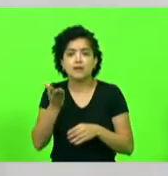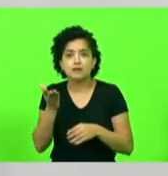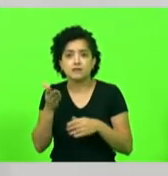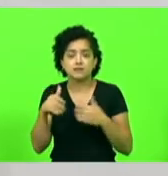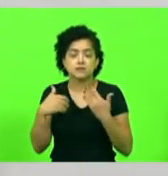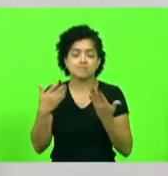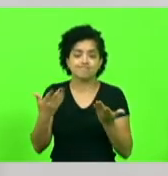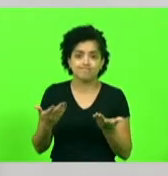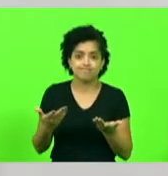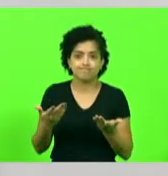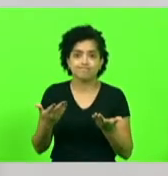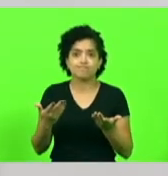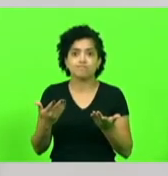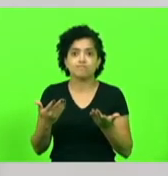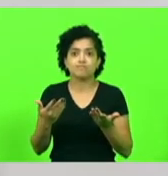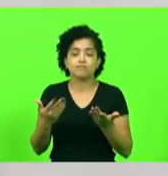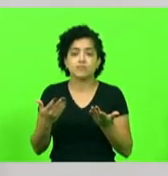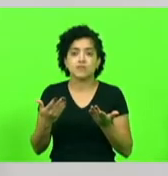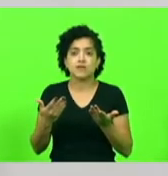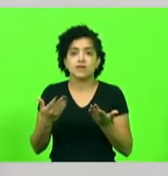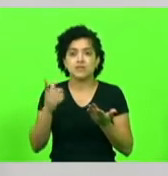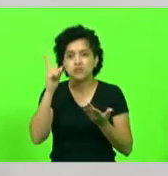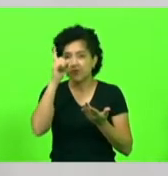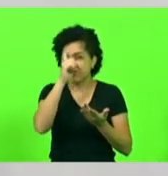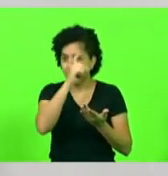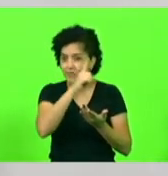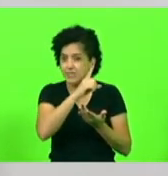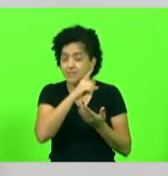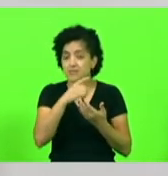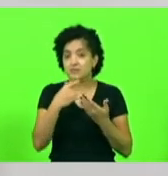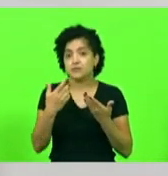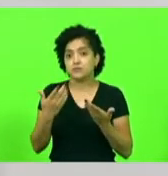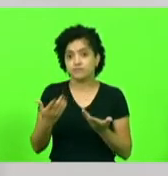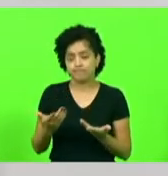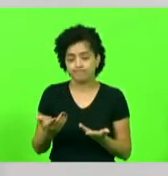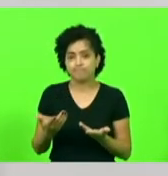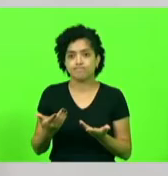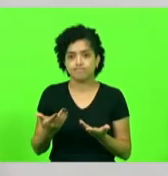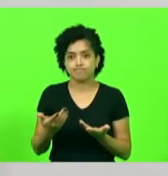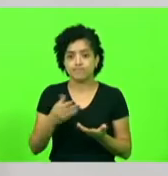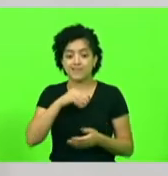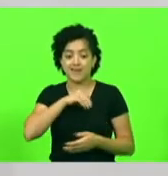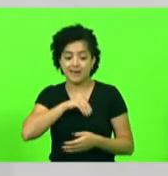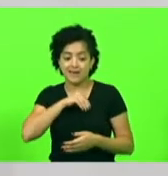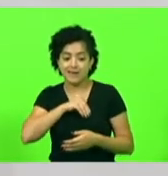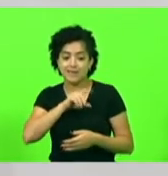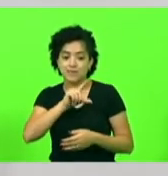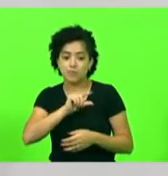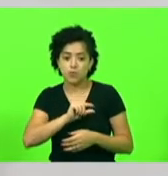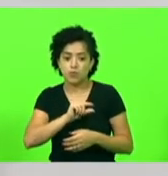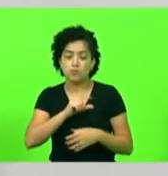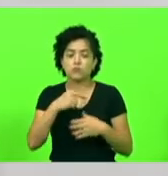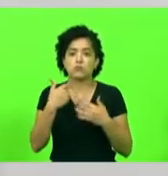por situações muito difíceis do ponto de vista da renda nesse momento? E é aí que,